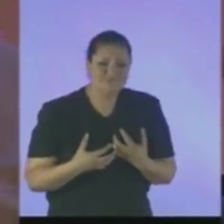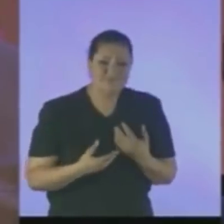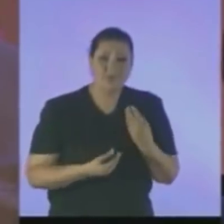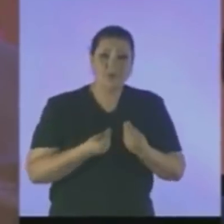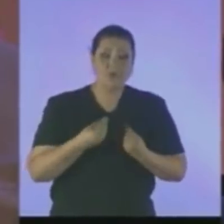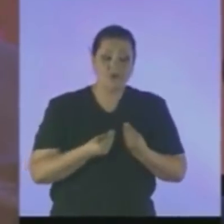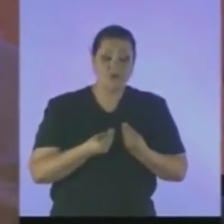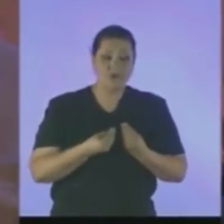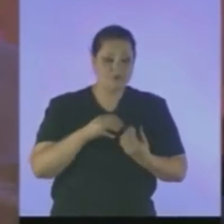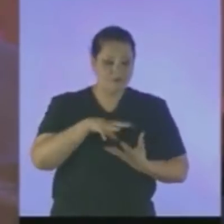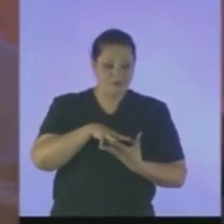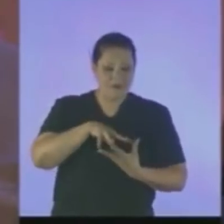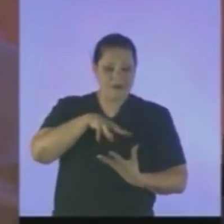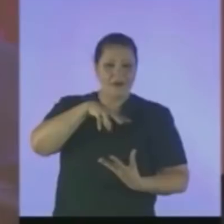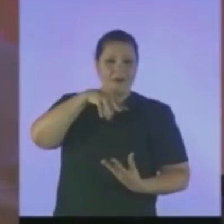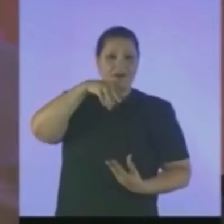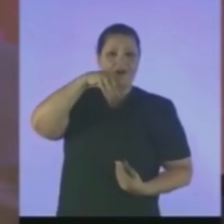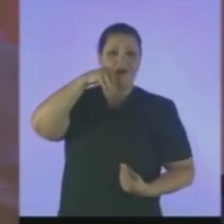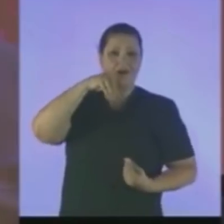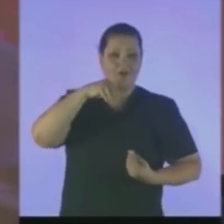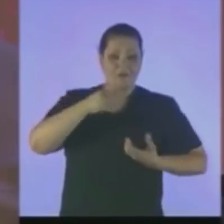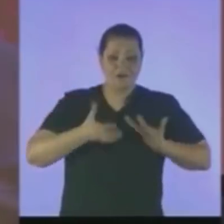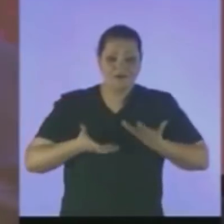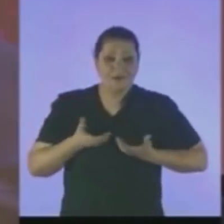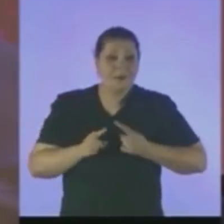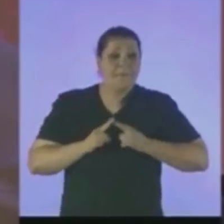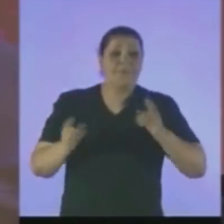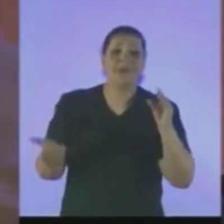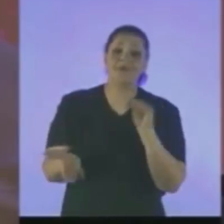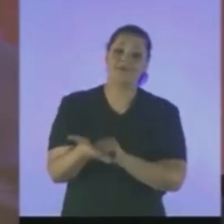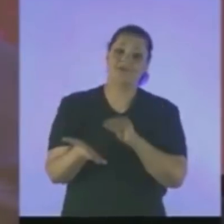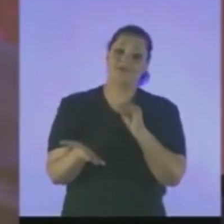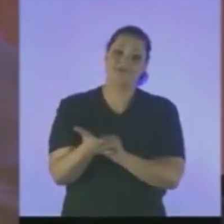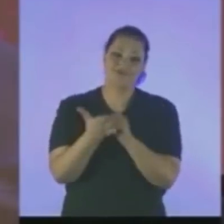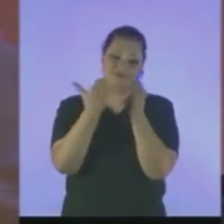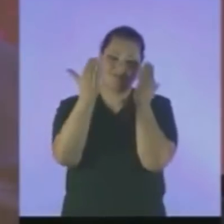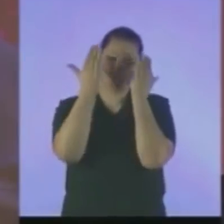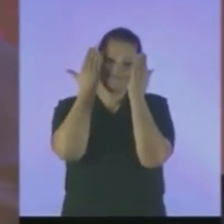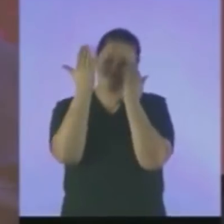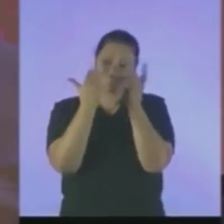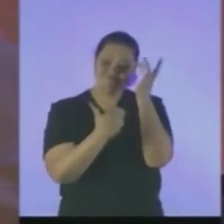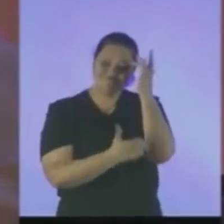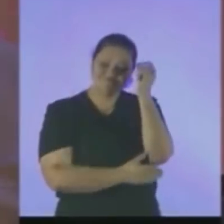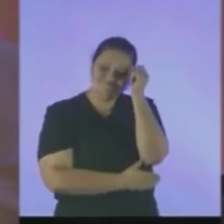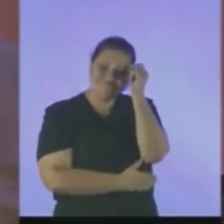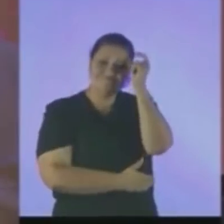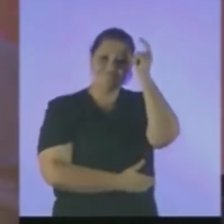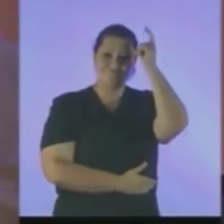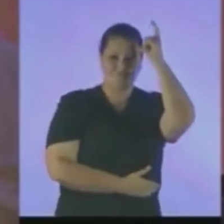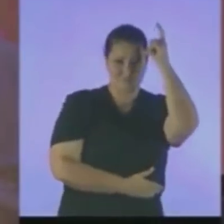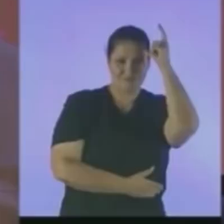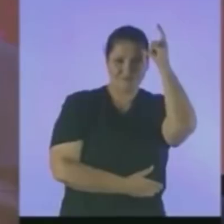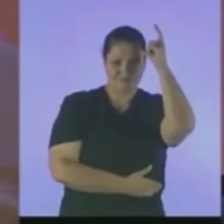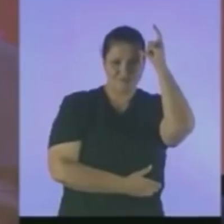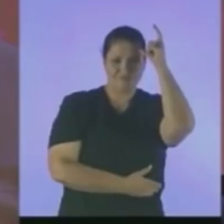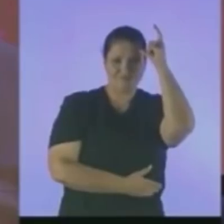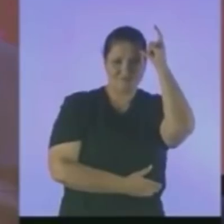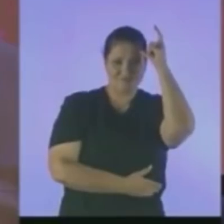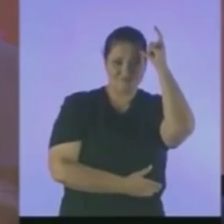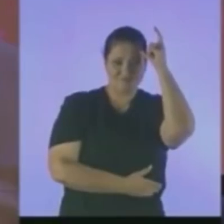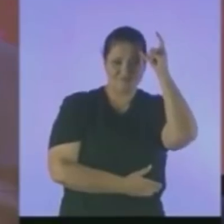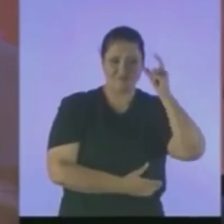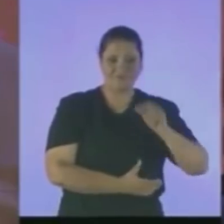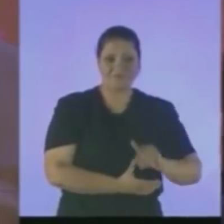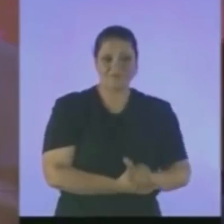Que ainda Não amadureceram Psicologicamente No processo Da evolução Antropológica